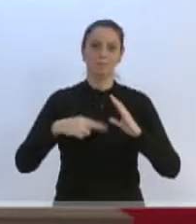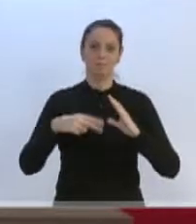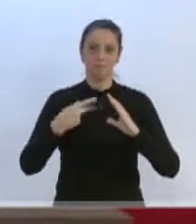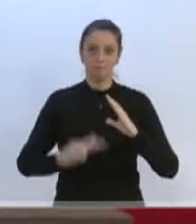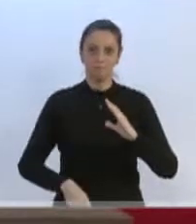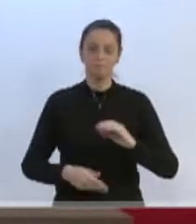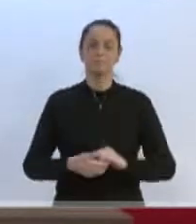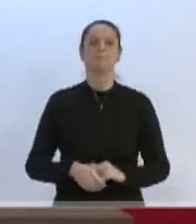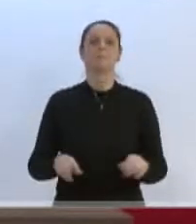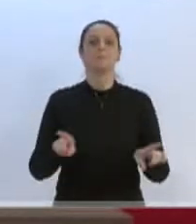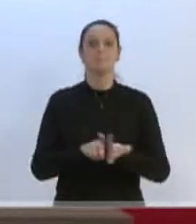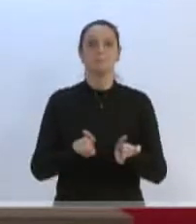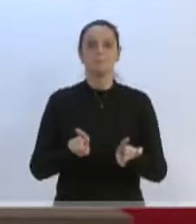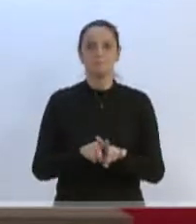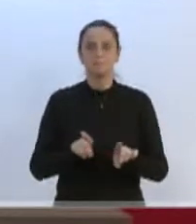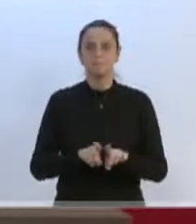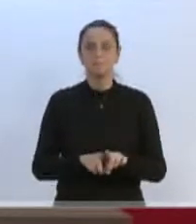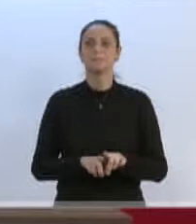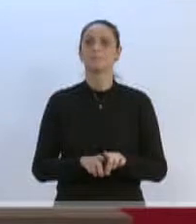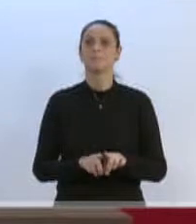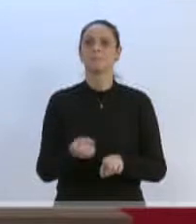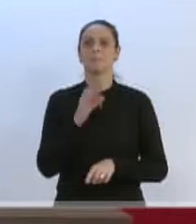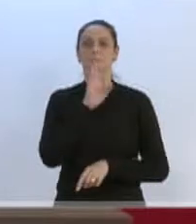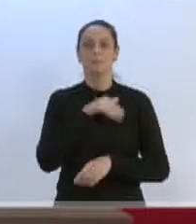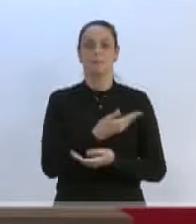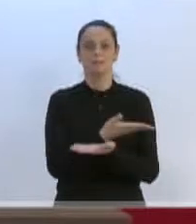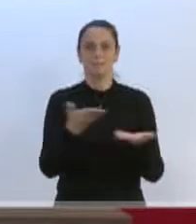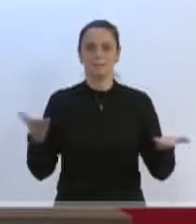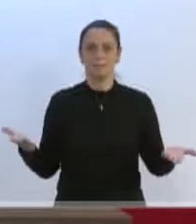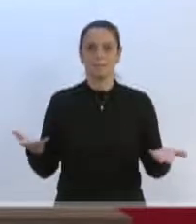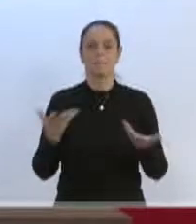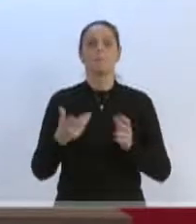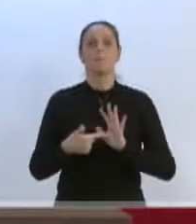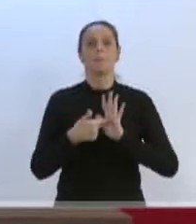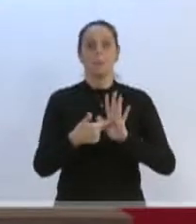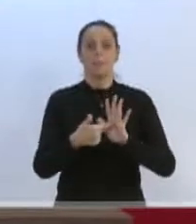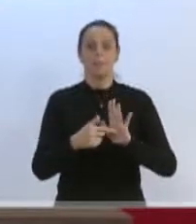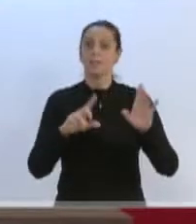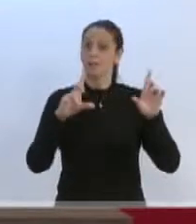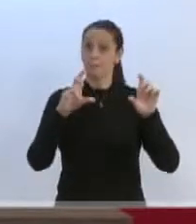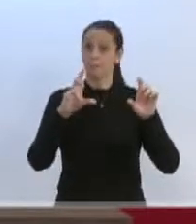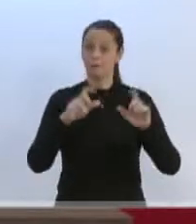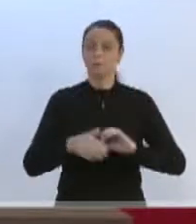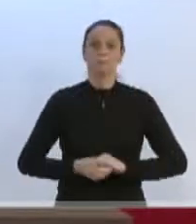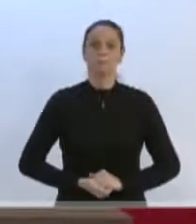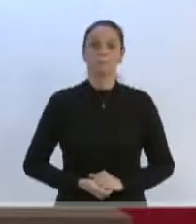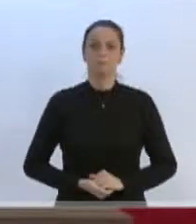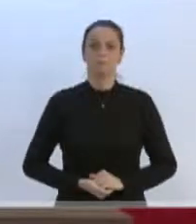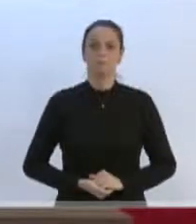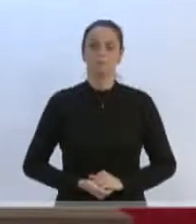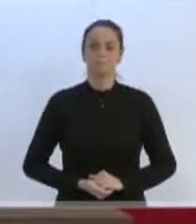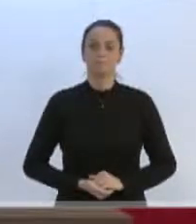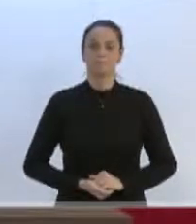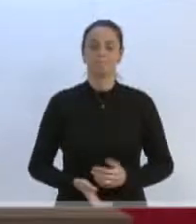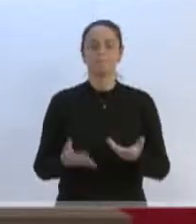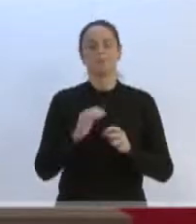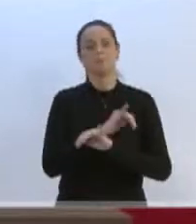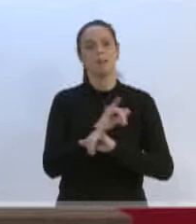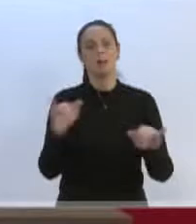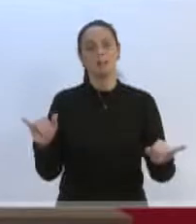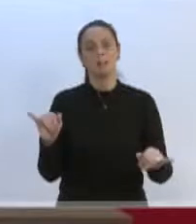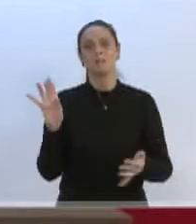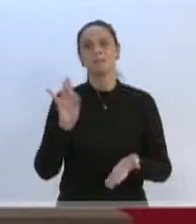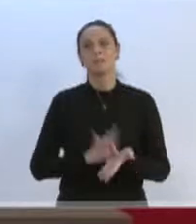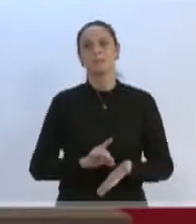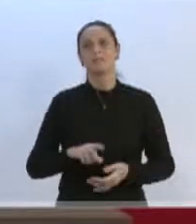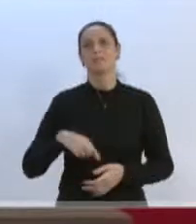tarde. Primeiramente, gostaria de falar, que eu lhe mostrasse primeiro a foto lá, e quero dizer, senhores, que a gente